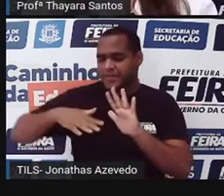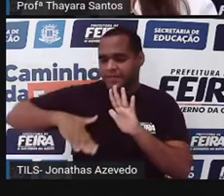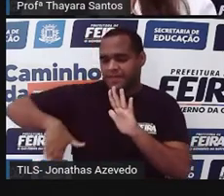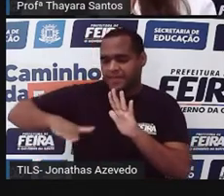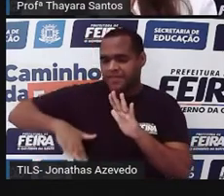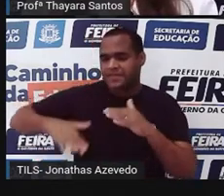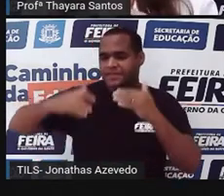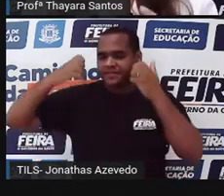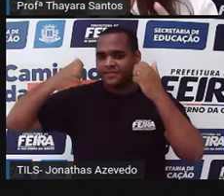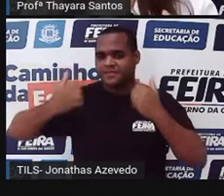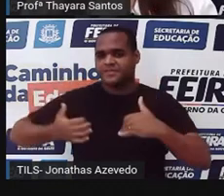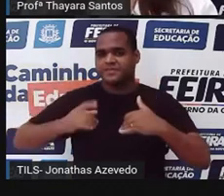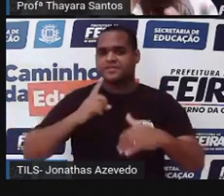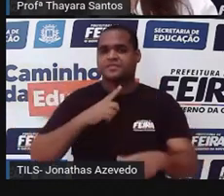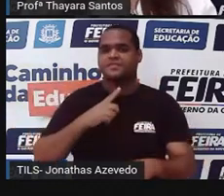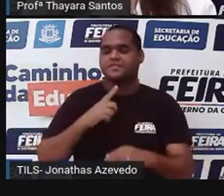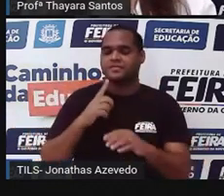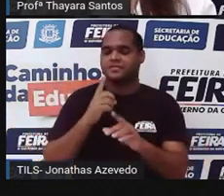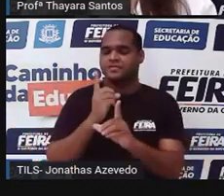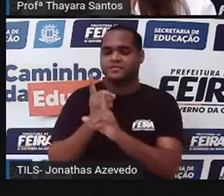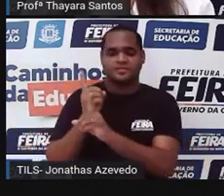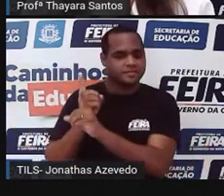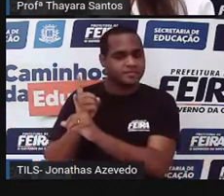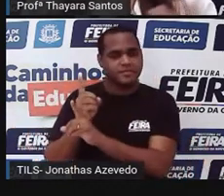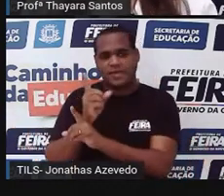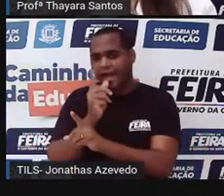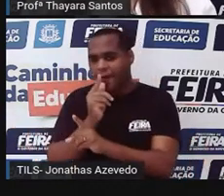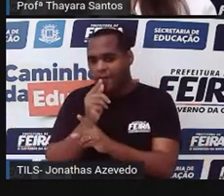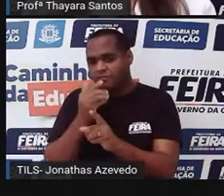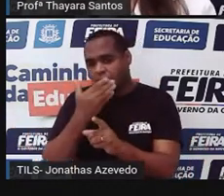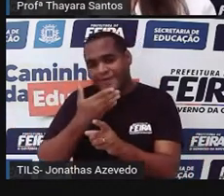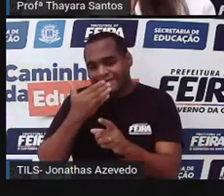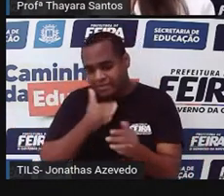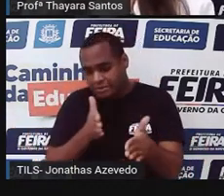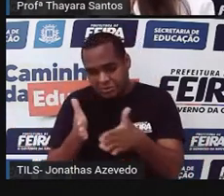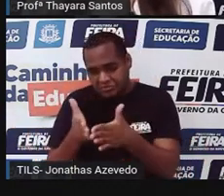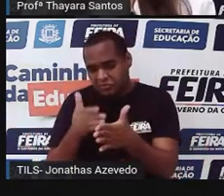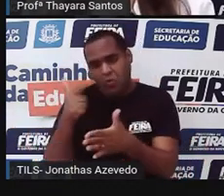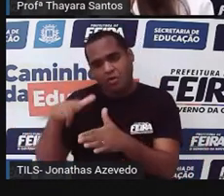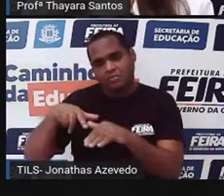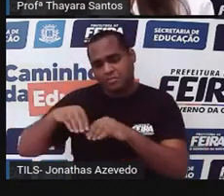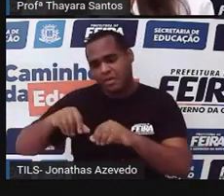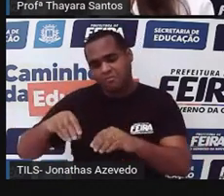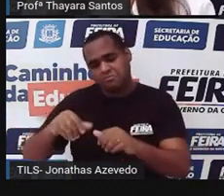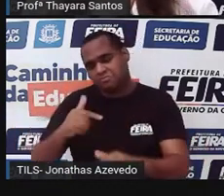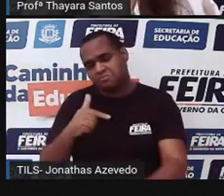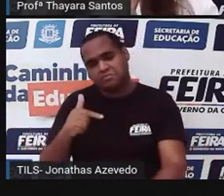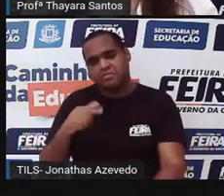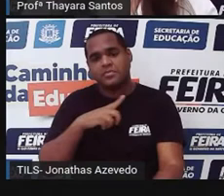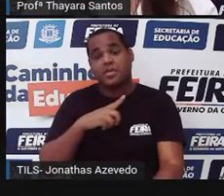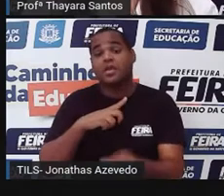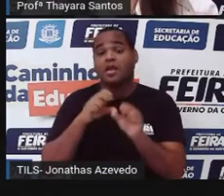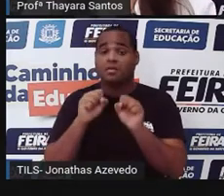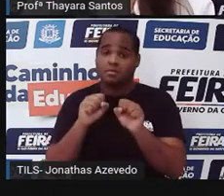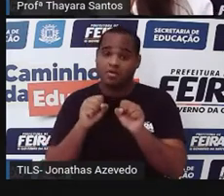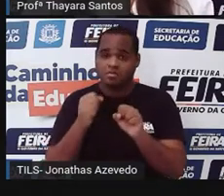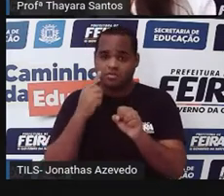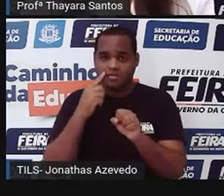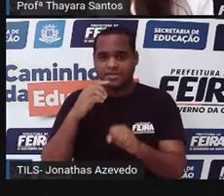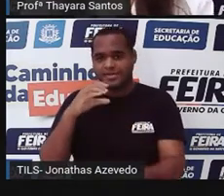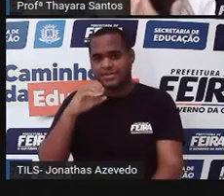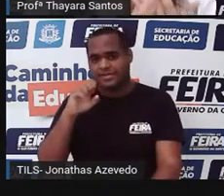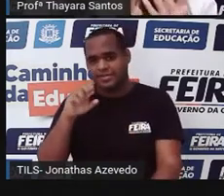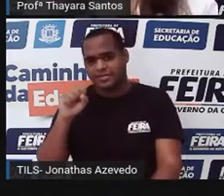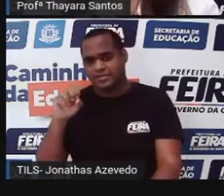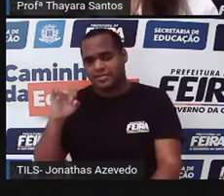gente não encontra equinodermos na água doce ou então no ambiente terrestre. E eles podem ser césseis, isso quer dizer que eles podem